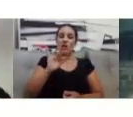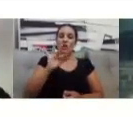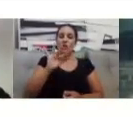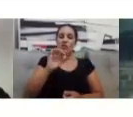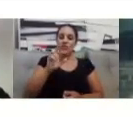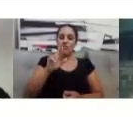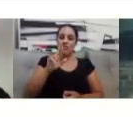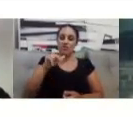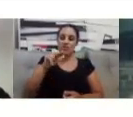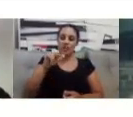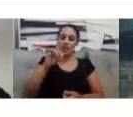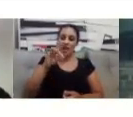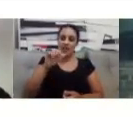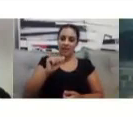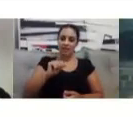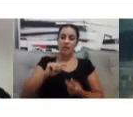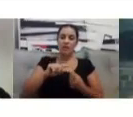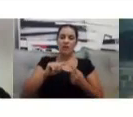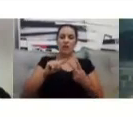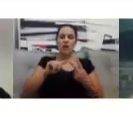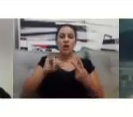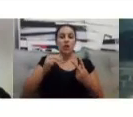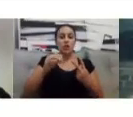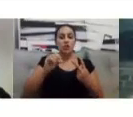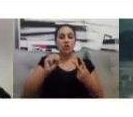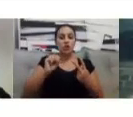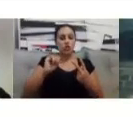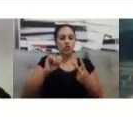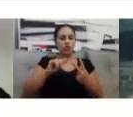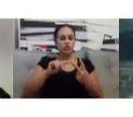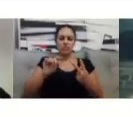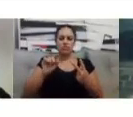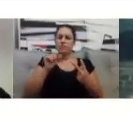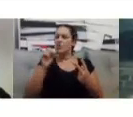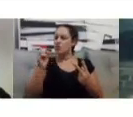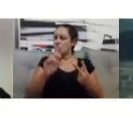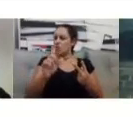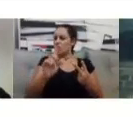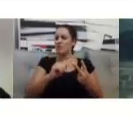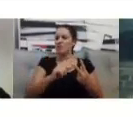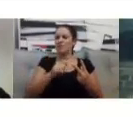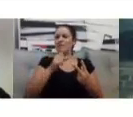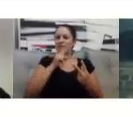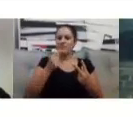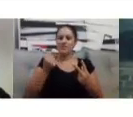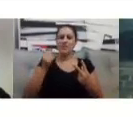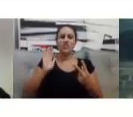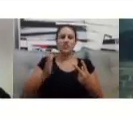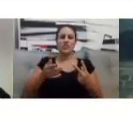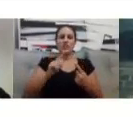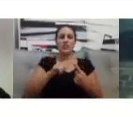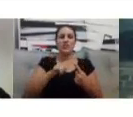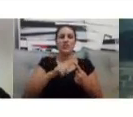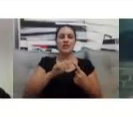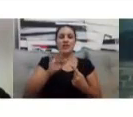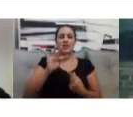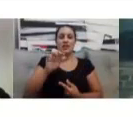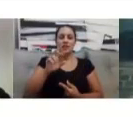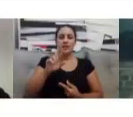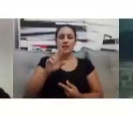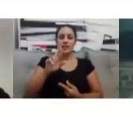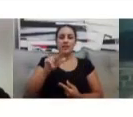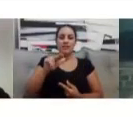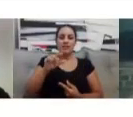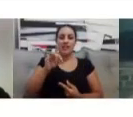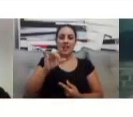A Josiane vai falar. Está só a Fernanda que é calora. Não Fernanda? Fernanda Silva. Que está com a câmera